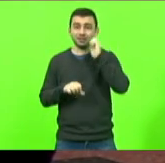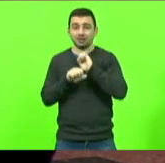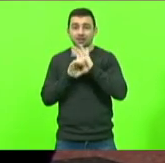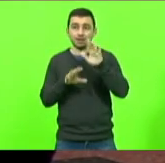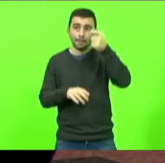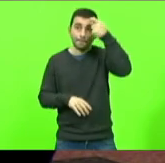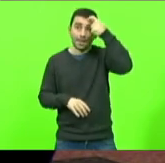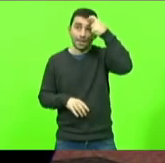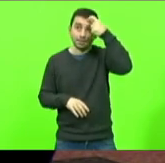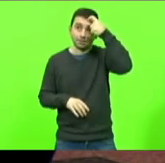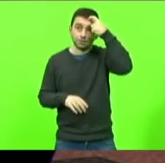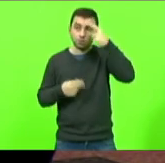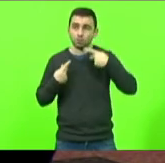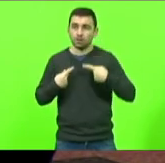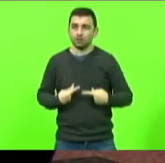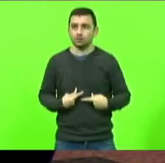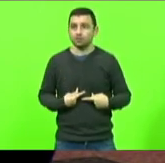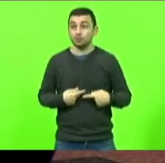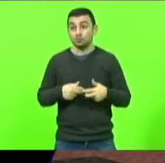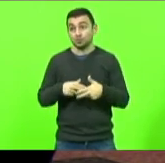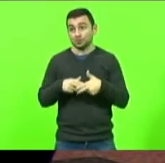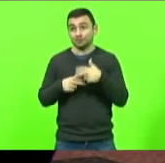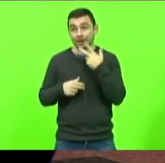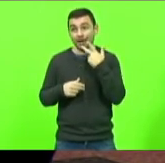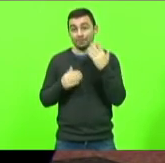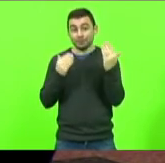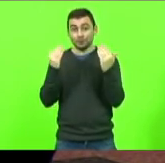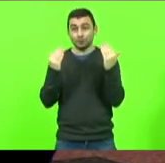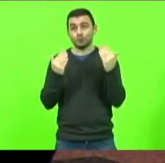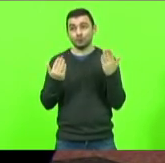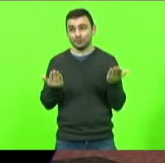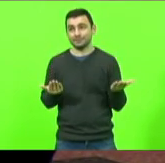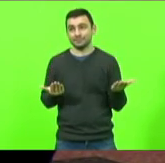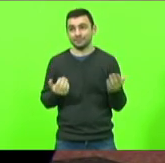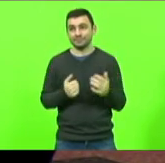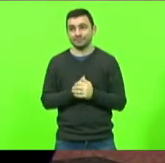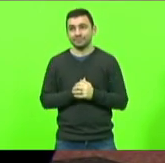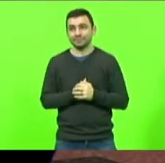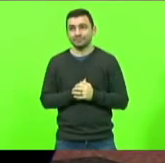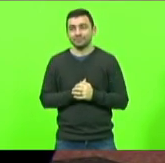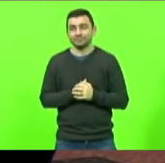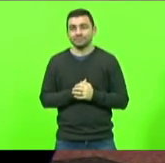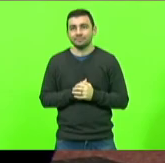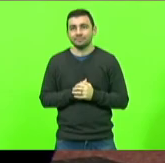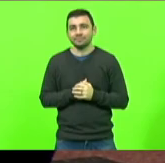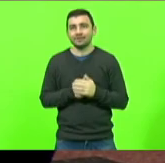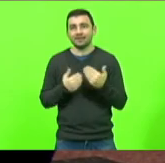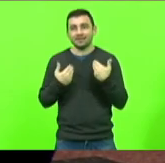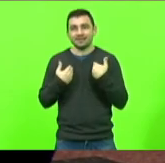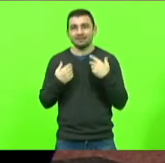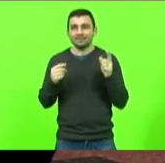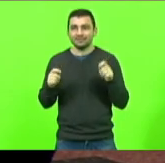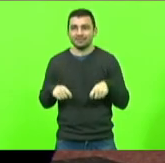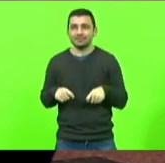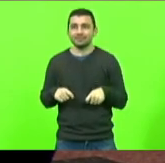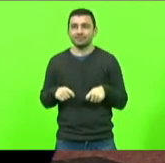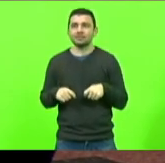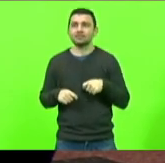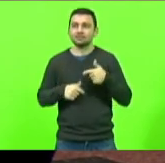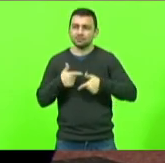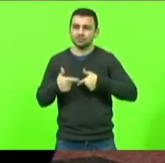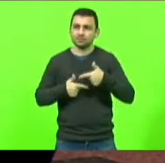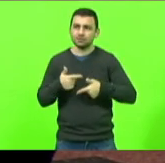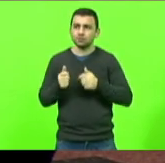humana por isso já diz psicologia além de eu ter a oportunidade de ter trabalhado na